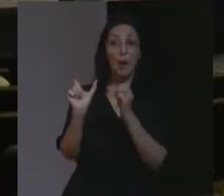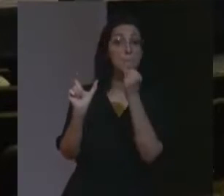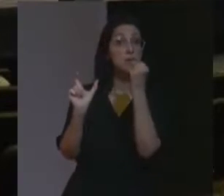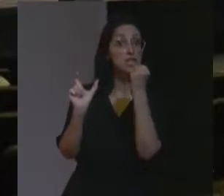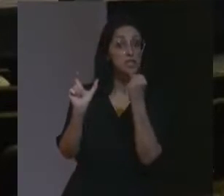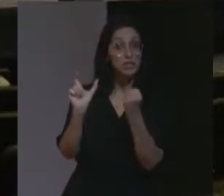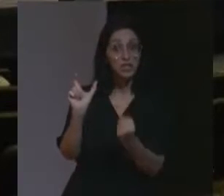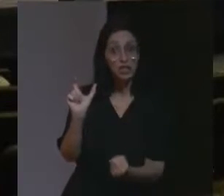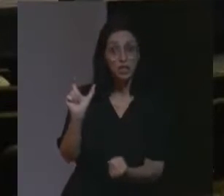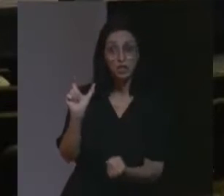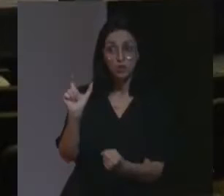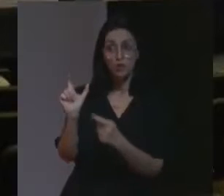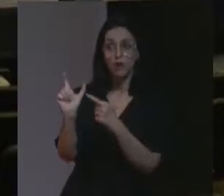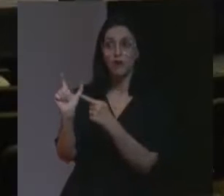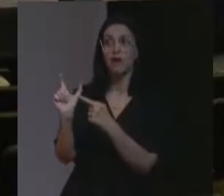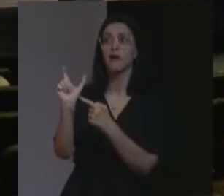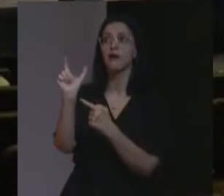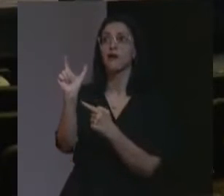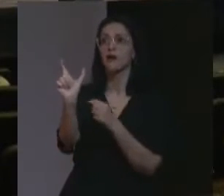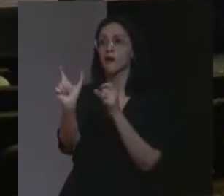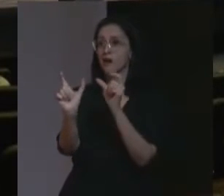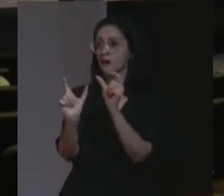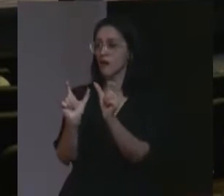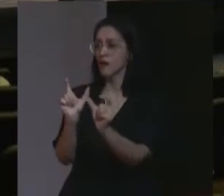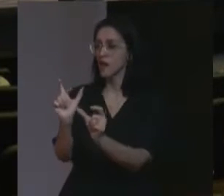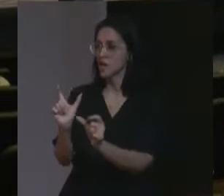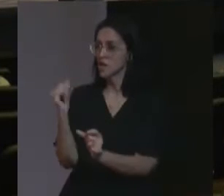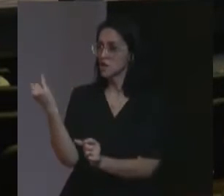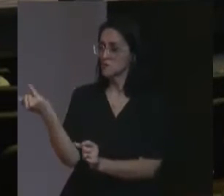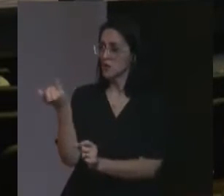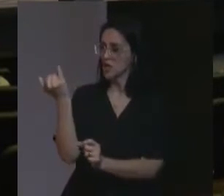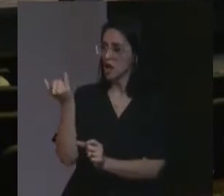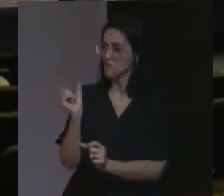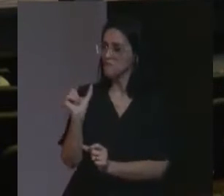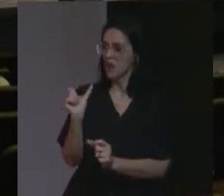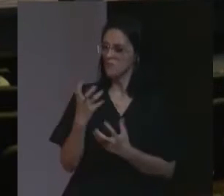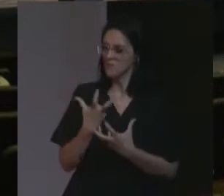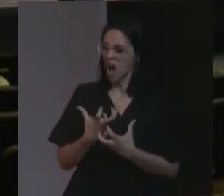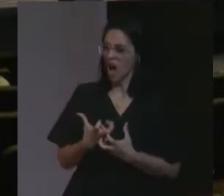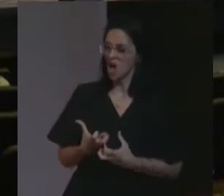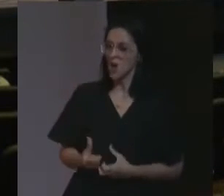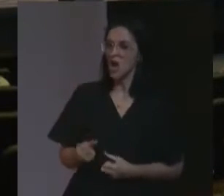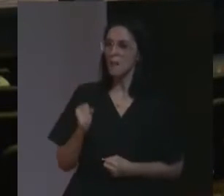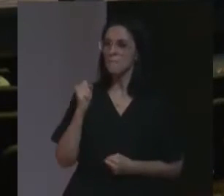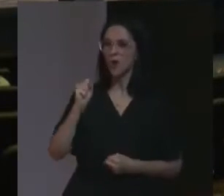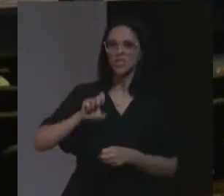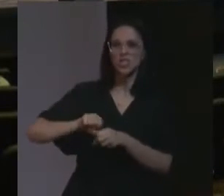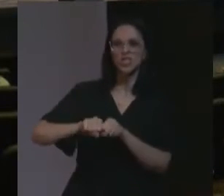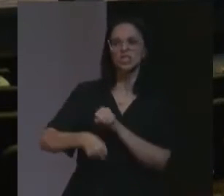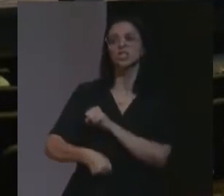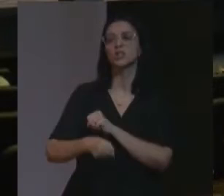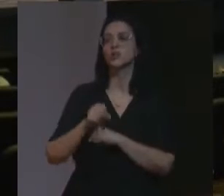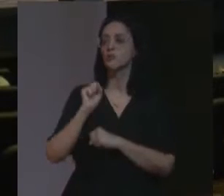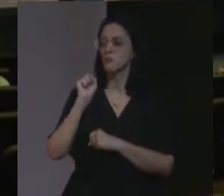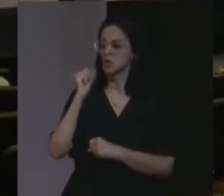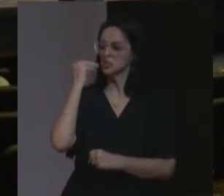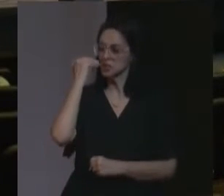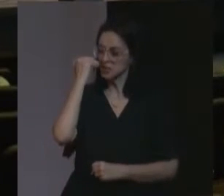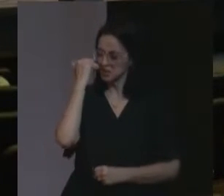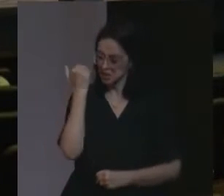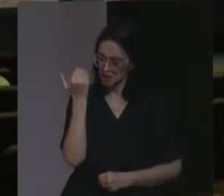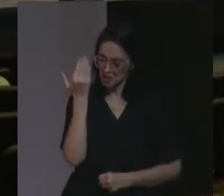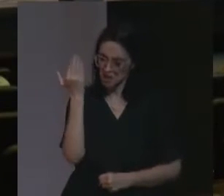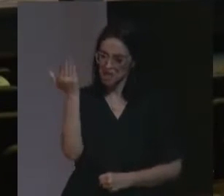palavras, tem importância, as palavras, magoar, as palavras, ferir, ele sabe, com